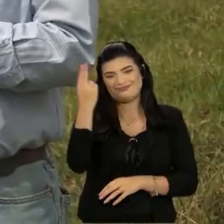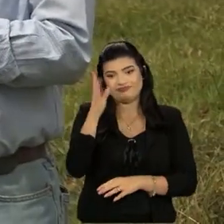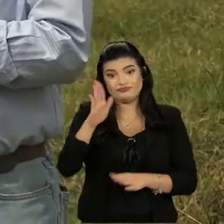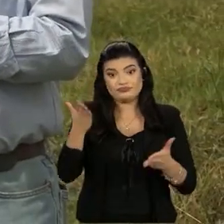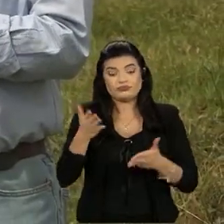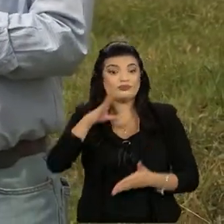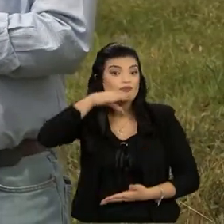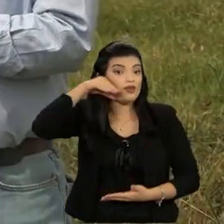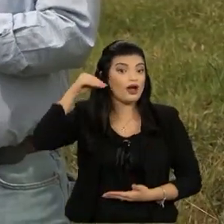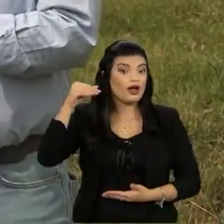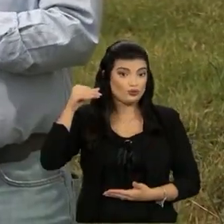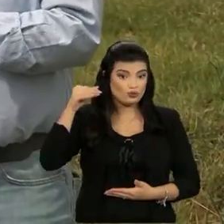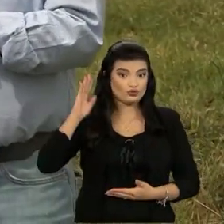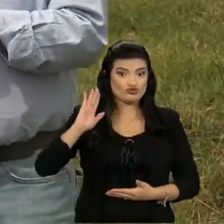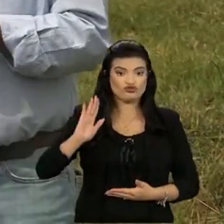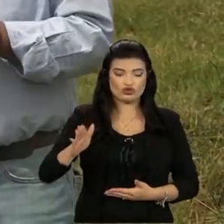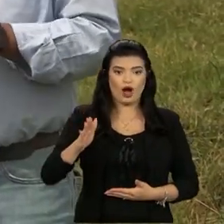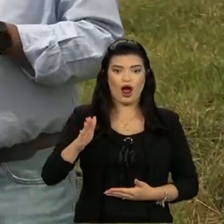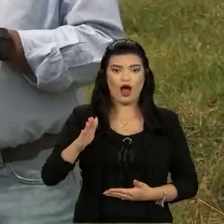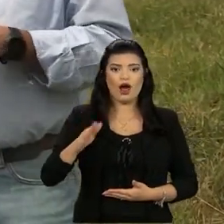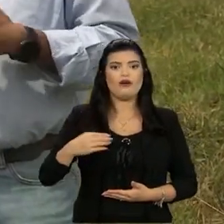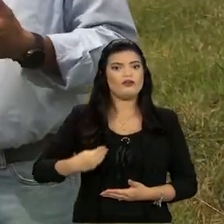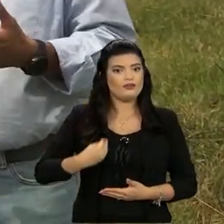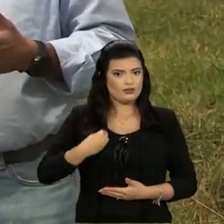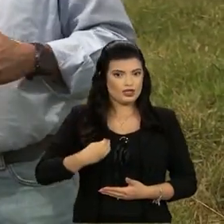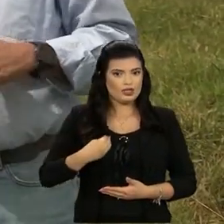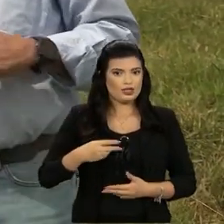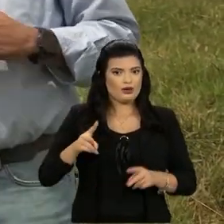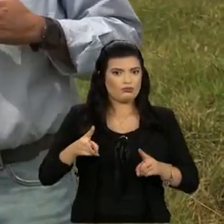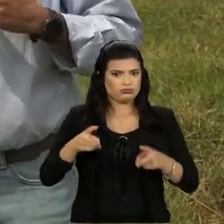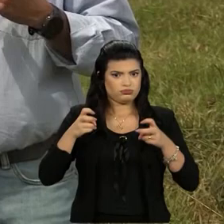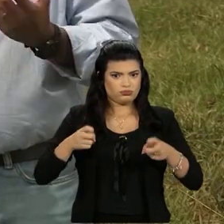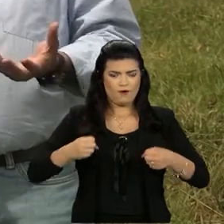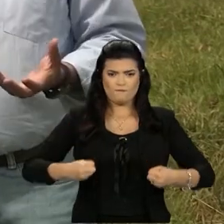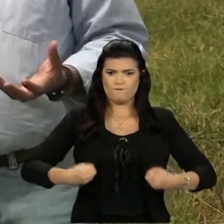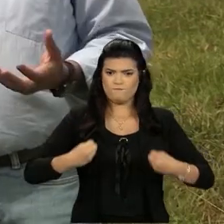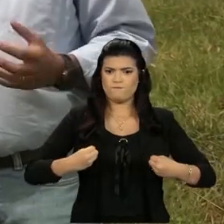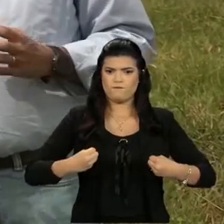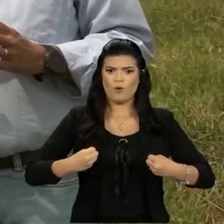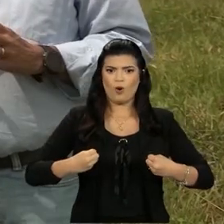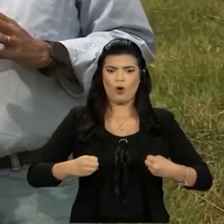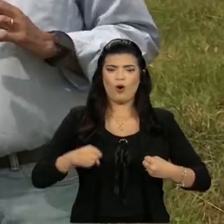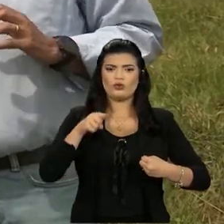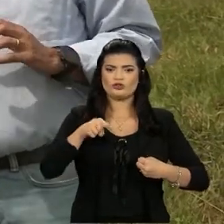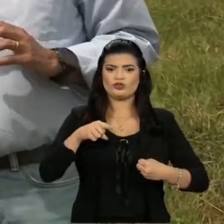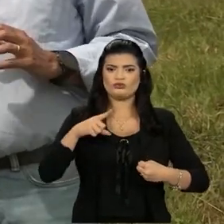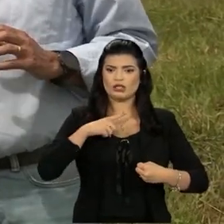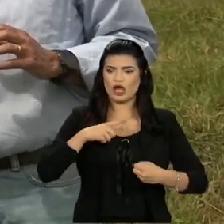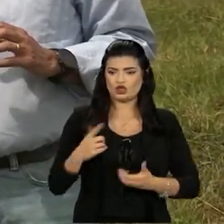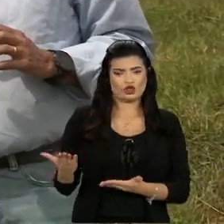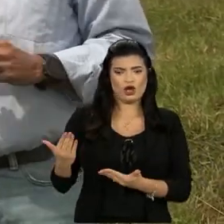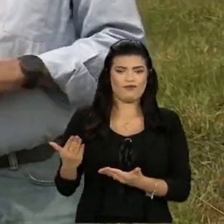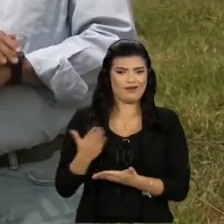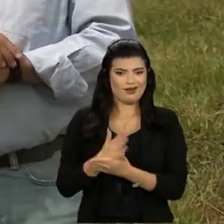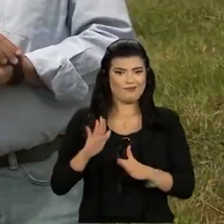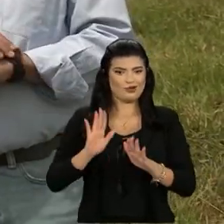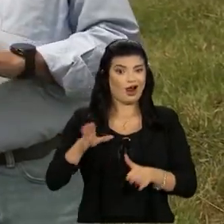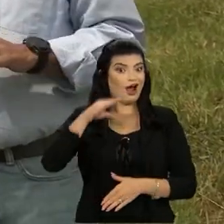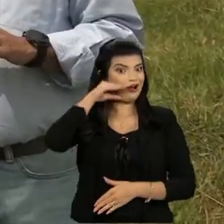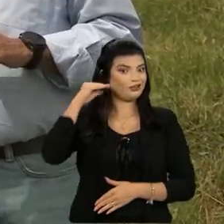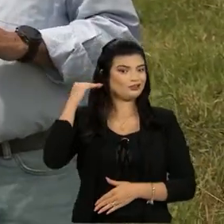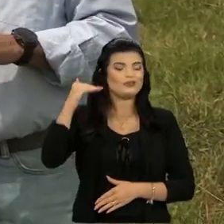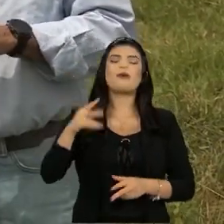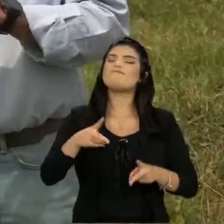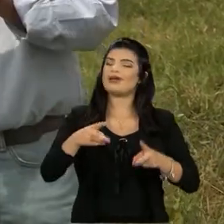os bois, os machos, já estão virando boi, estão passando a puberdade, é que essa diferença vai abrir.